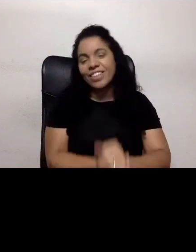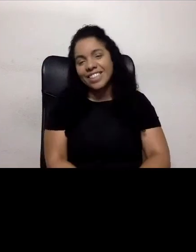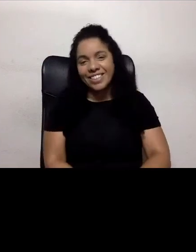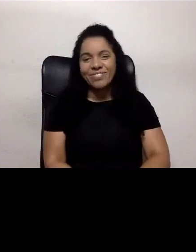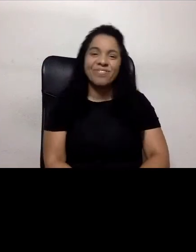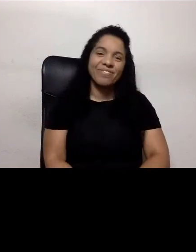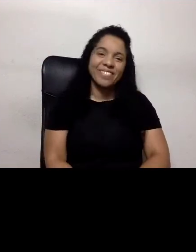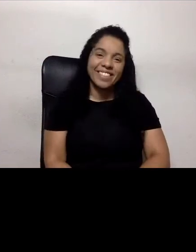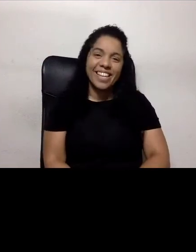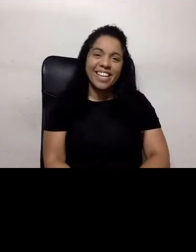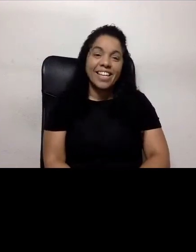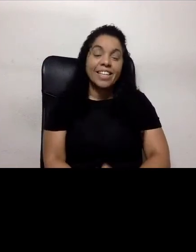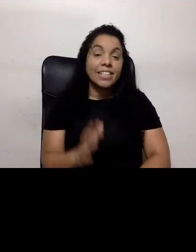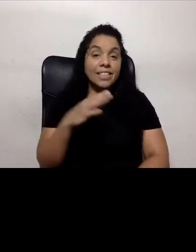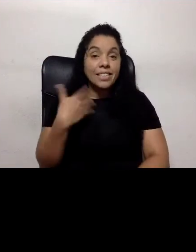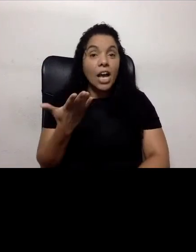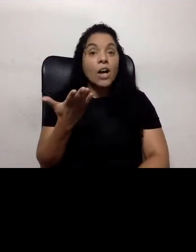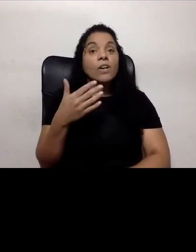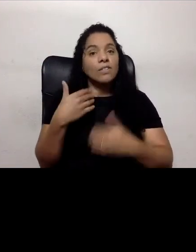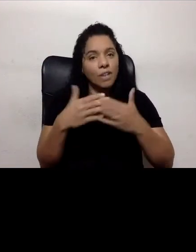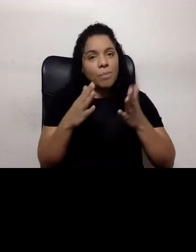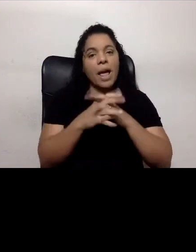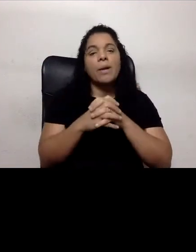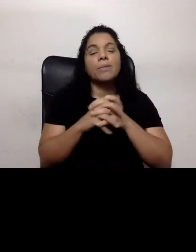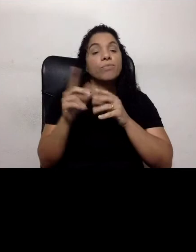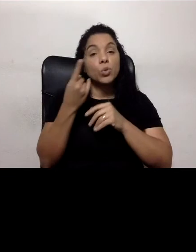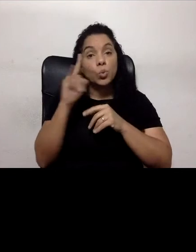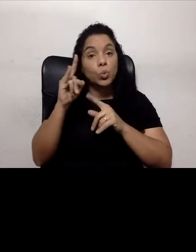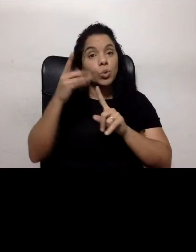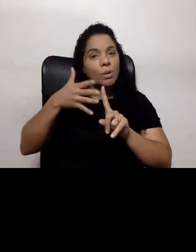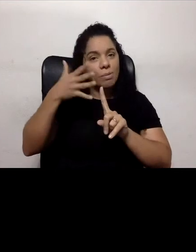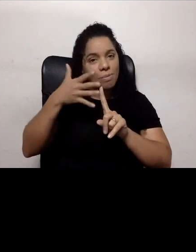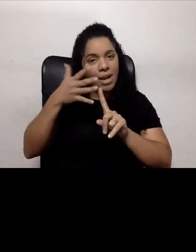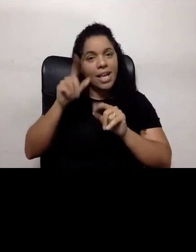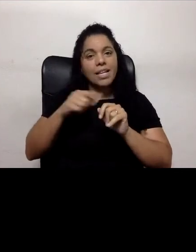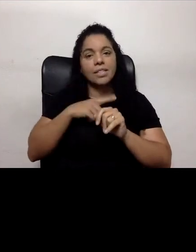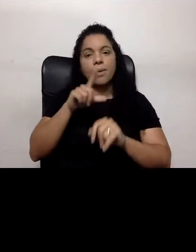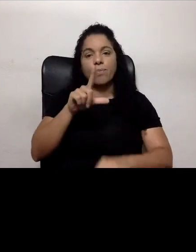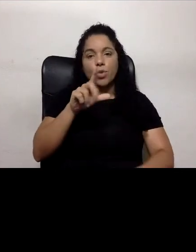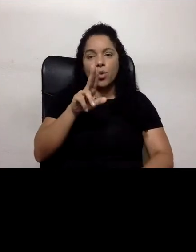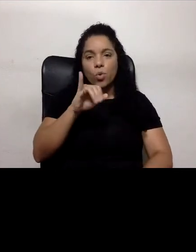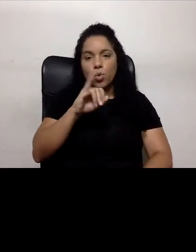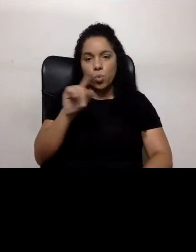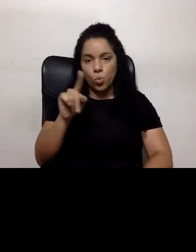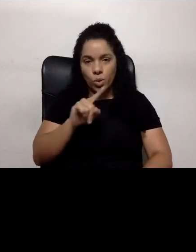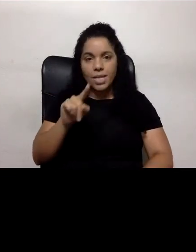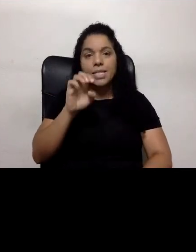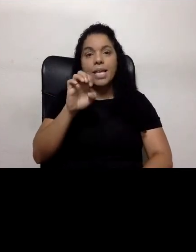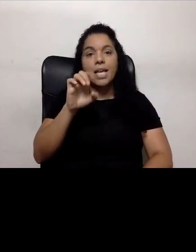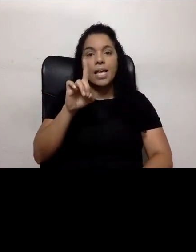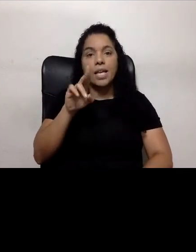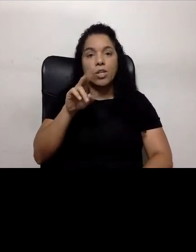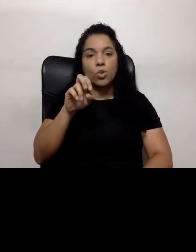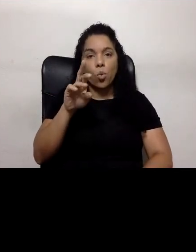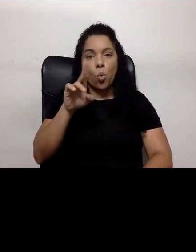Então, vamos lá. A nossa última palestra é do Luiz Eduardo, e ela vai ser sobre